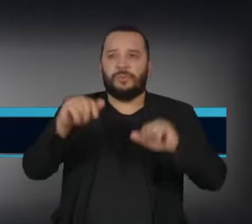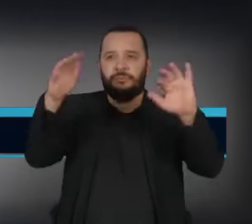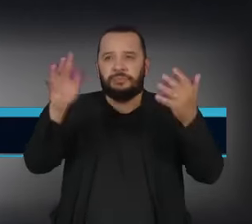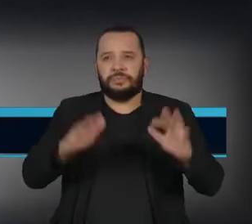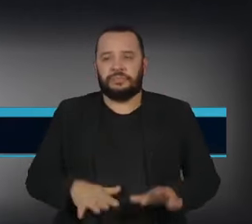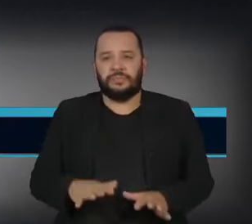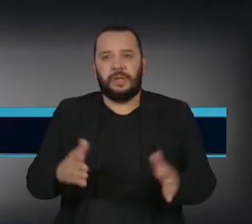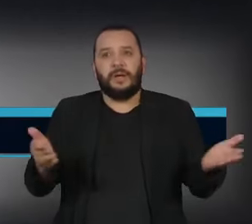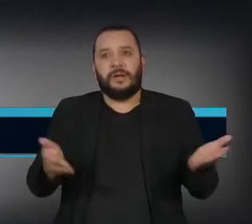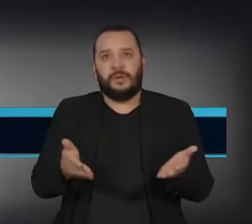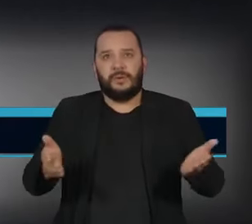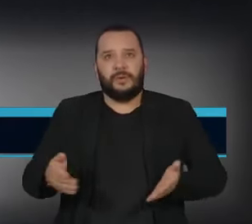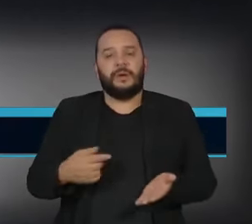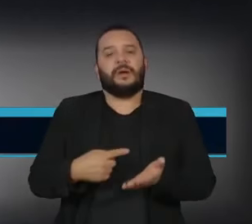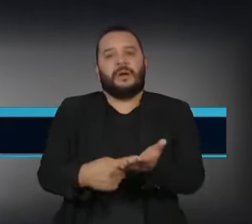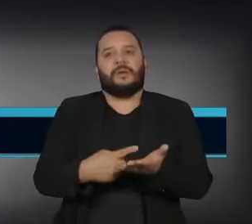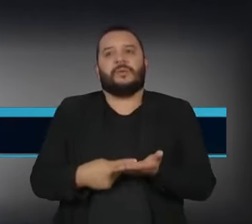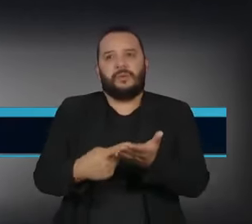o Acordo de Paris.